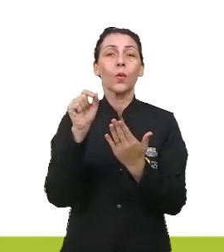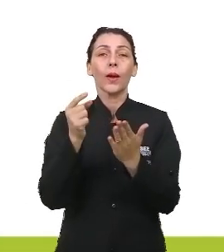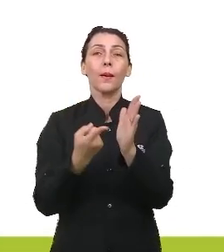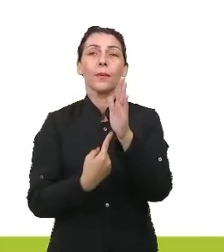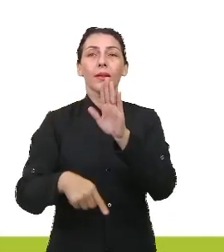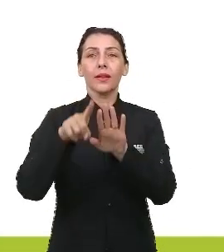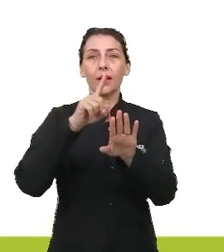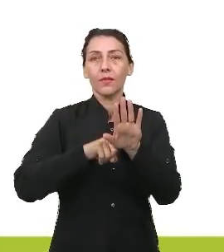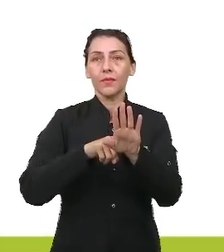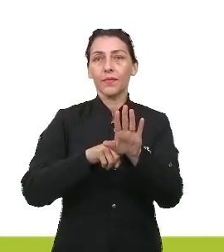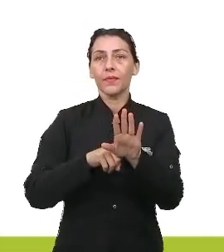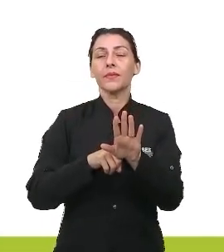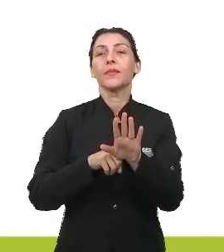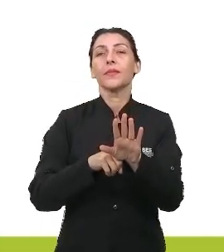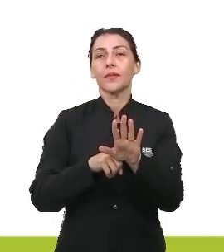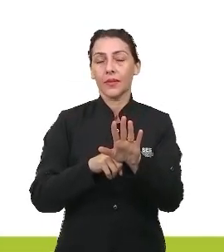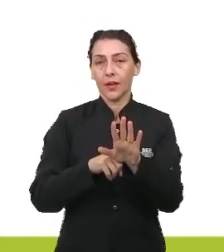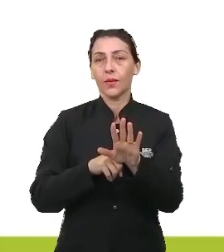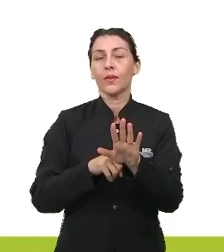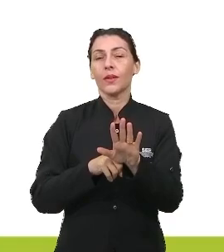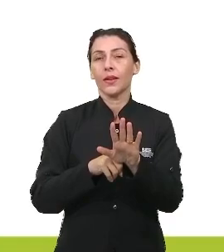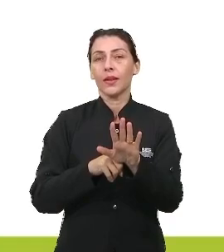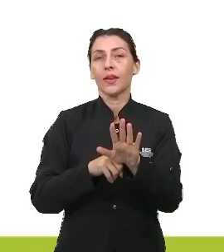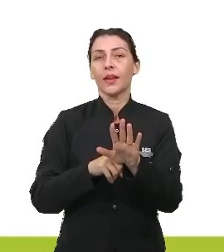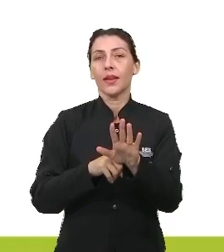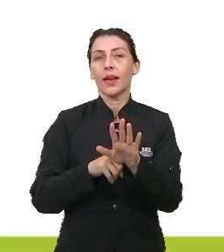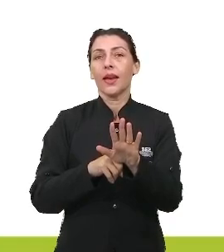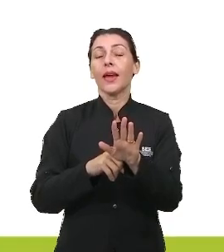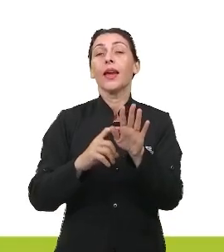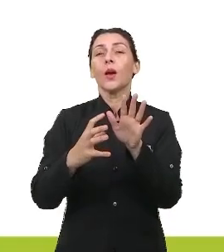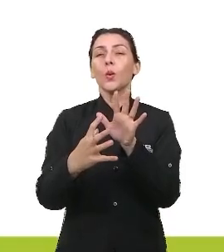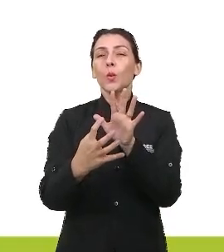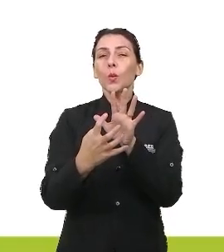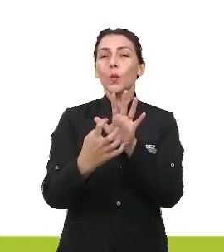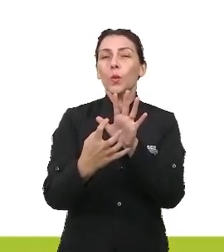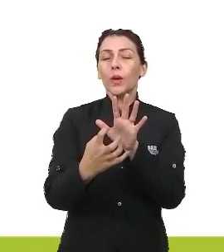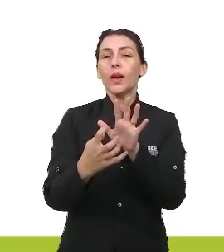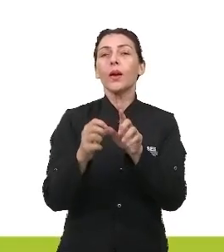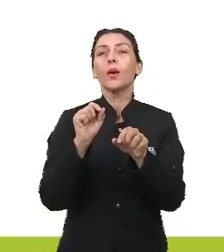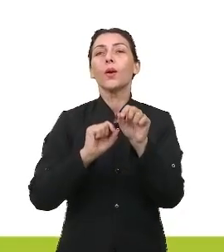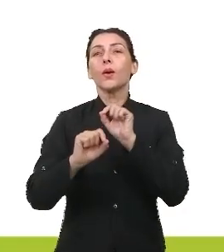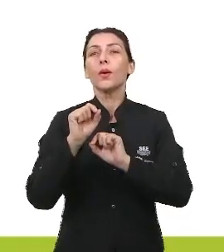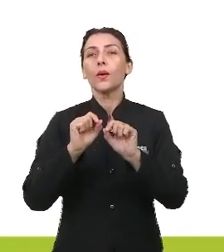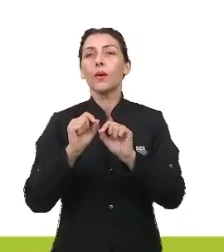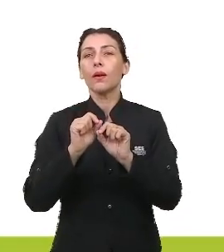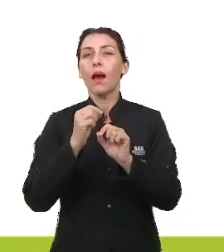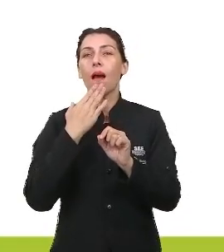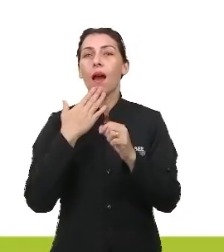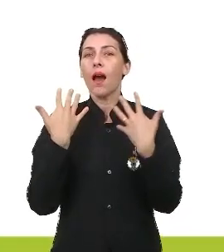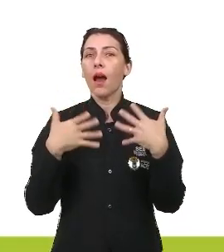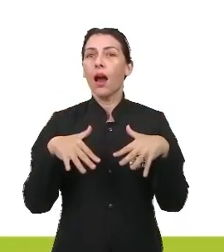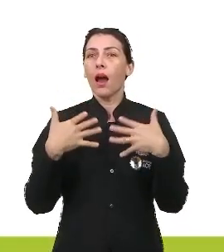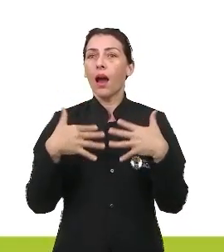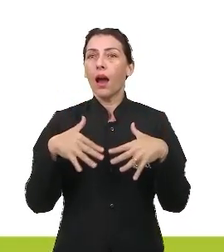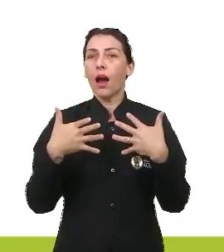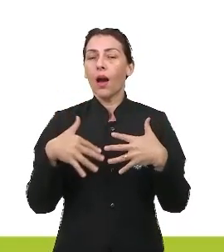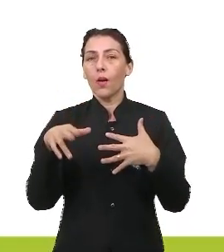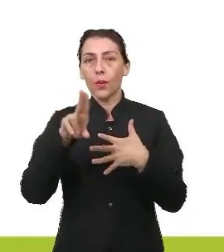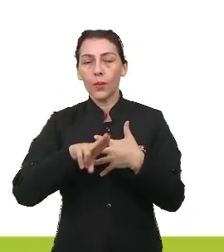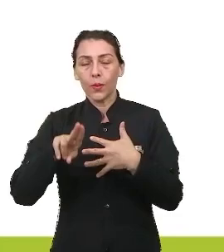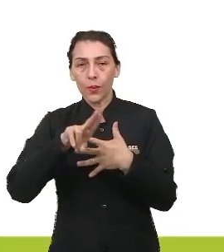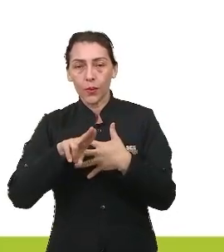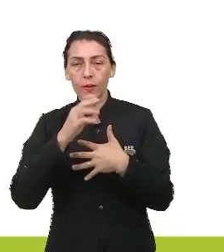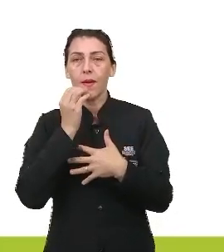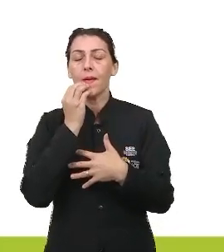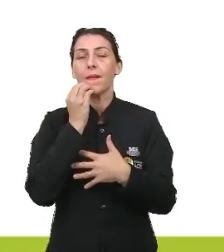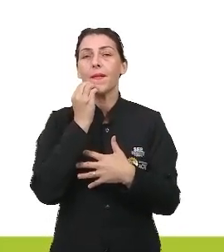metáfora. A hipérbole, como eu já disse anteriormente, é uma figura de linguagem que os alunos geralmente lembram